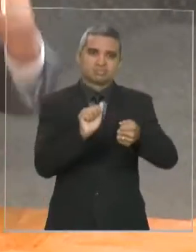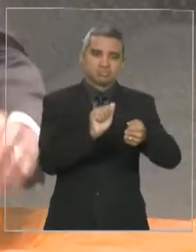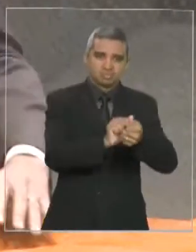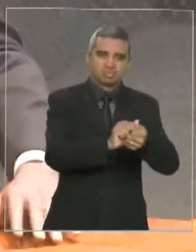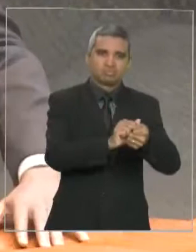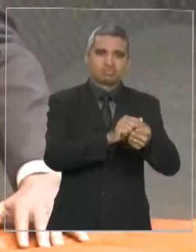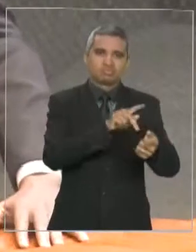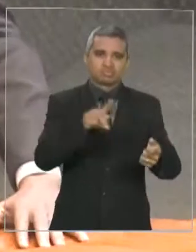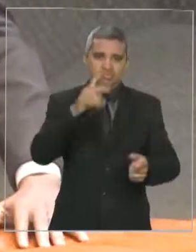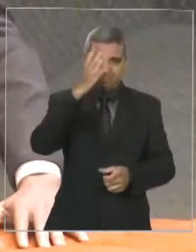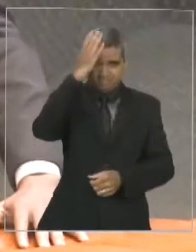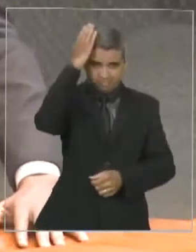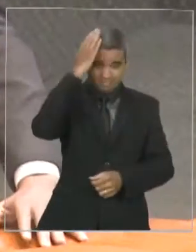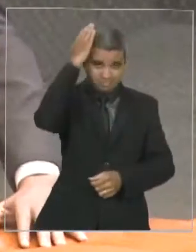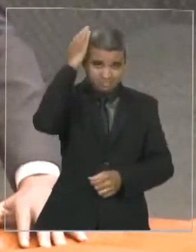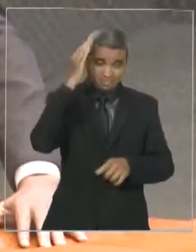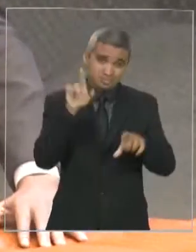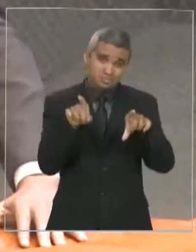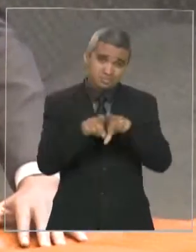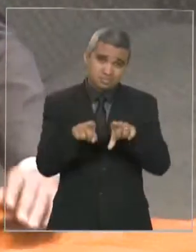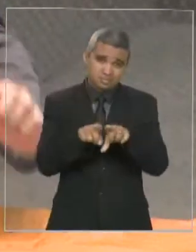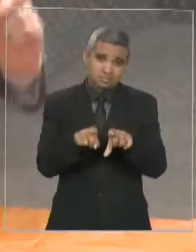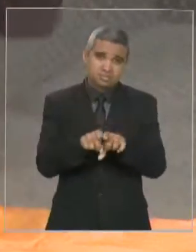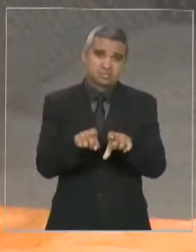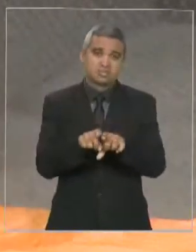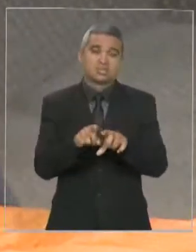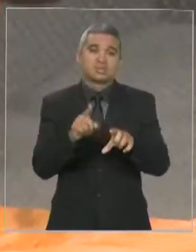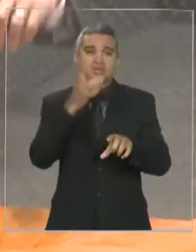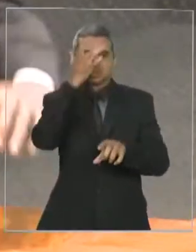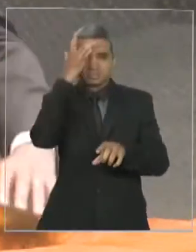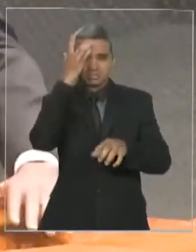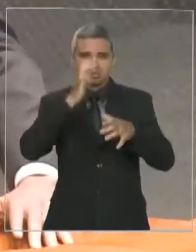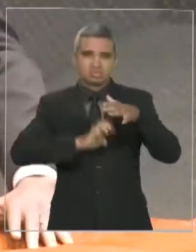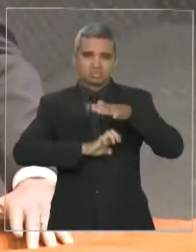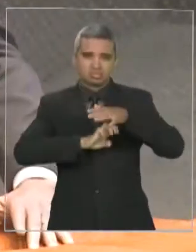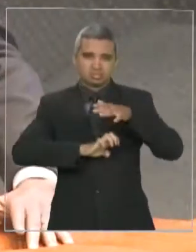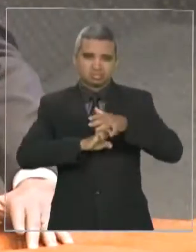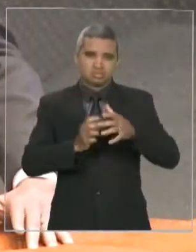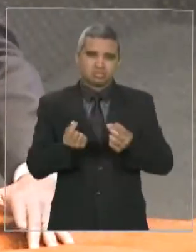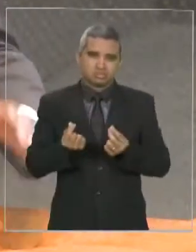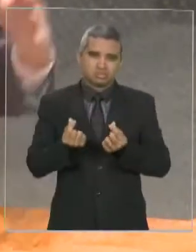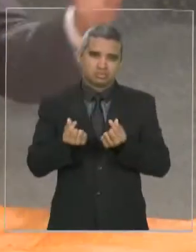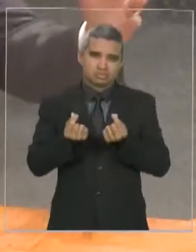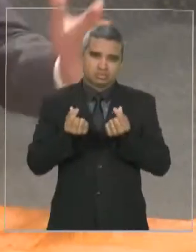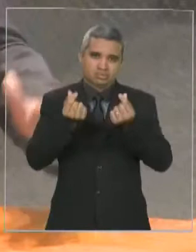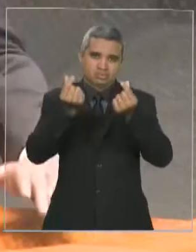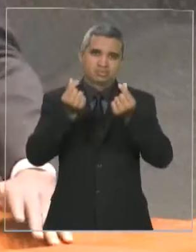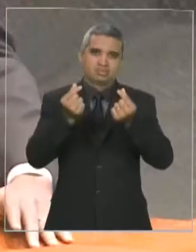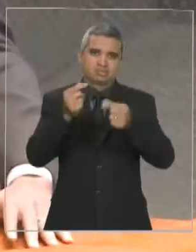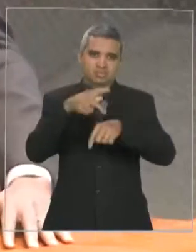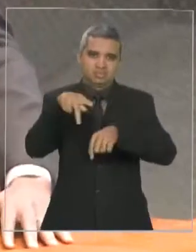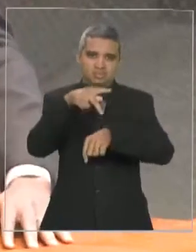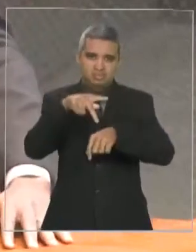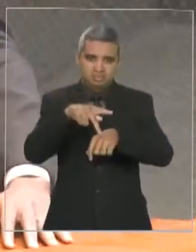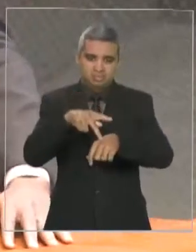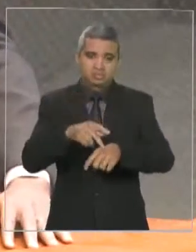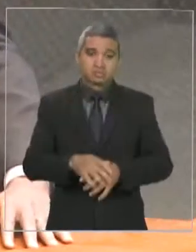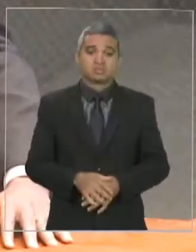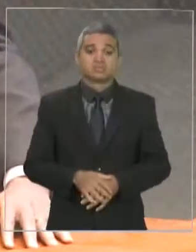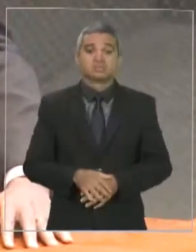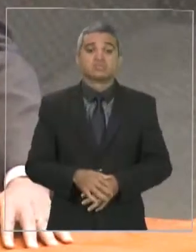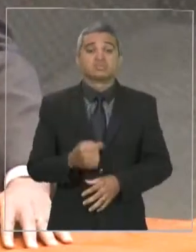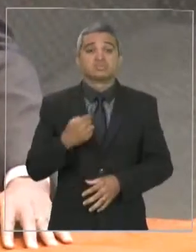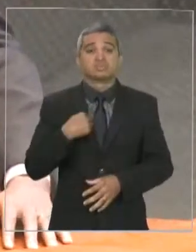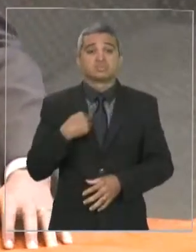internacional, ao capital financeiro que especula no país. Então, no nosso entendimento, é uma